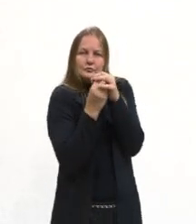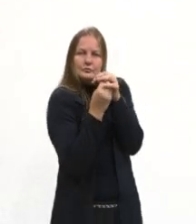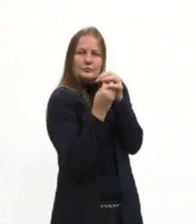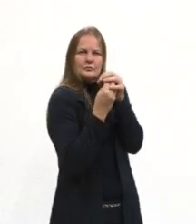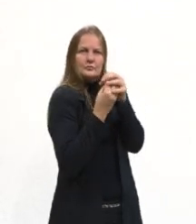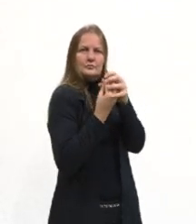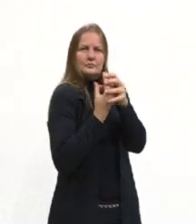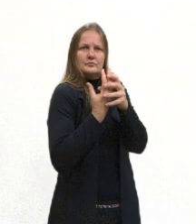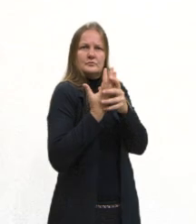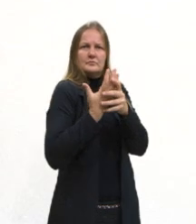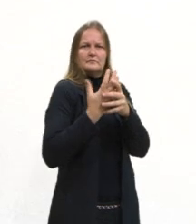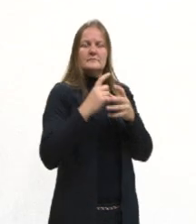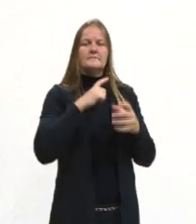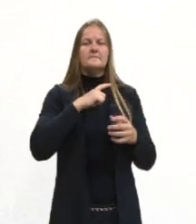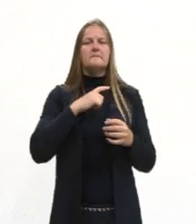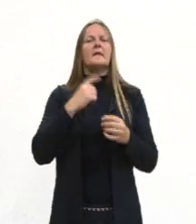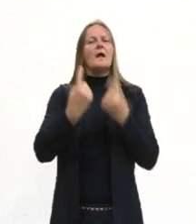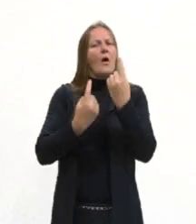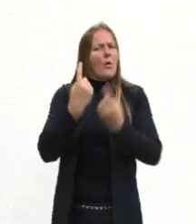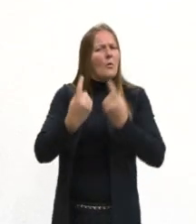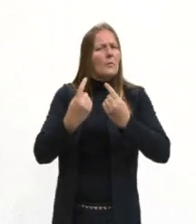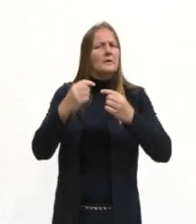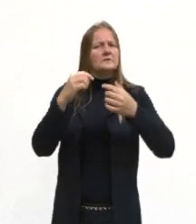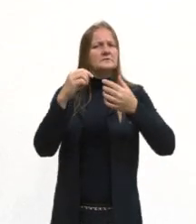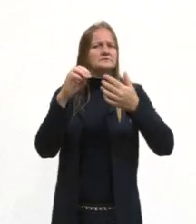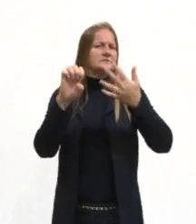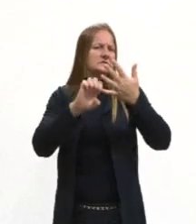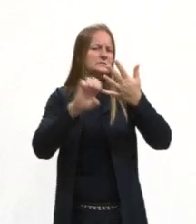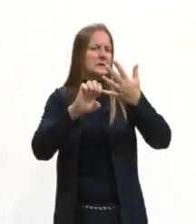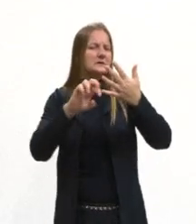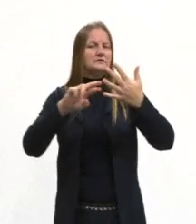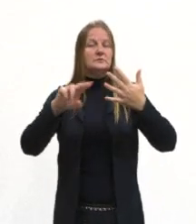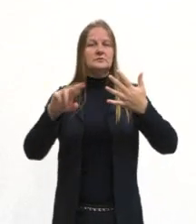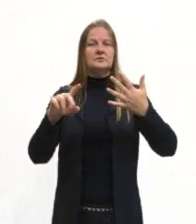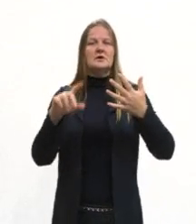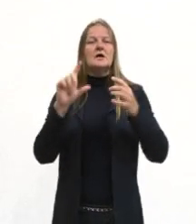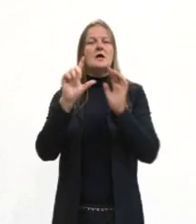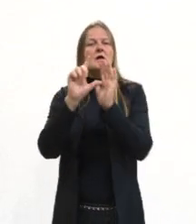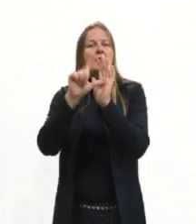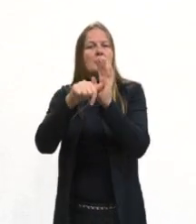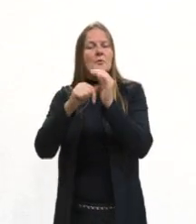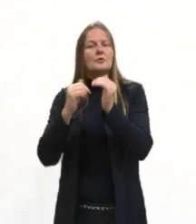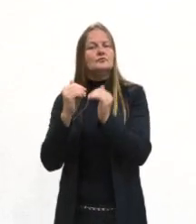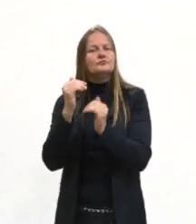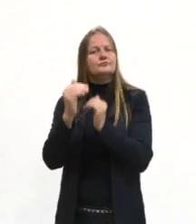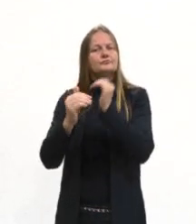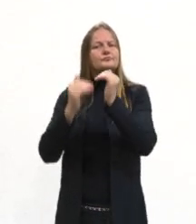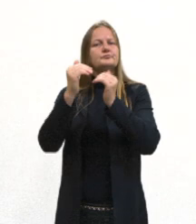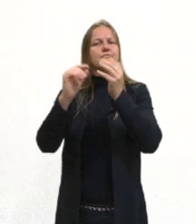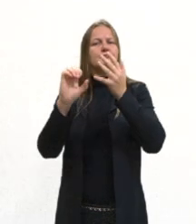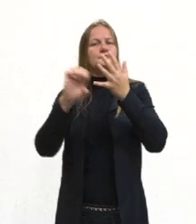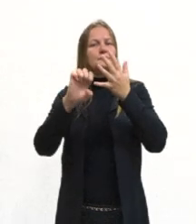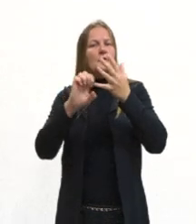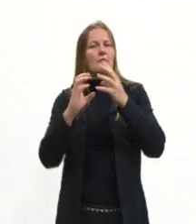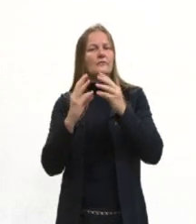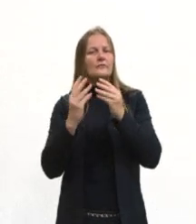muitas espécies, a notocorda desaparece ainda no desenvolvimento embrionário.